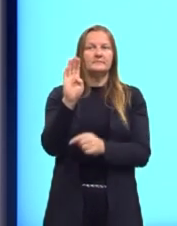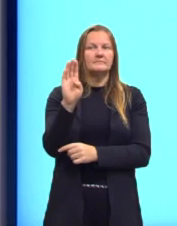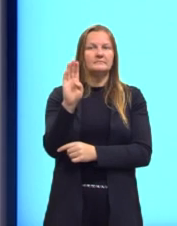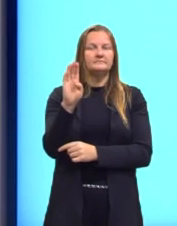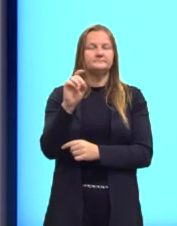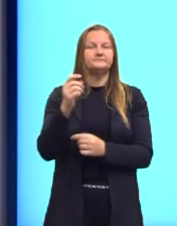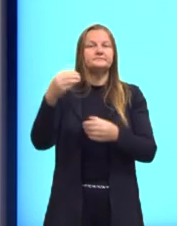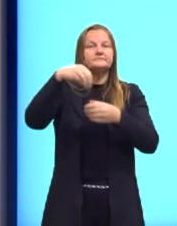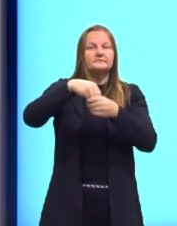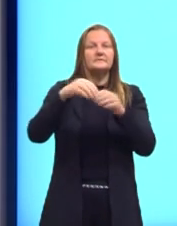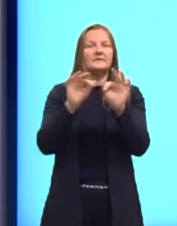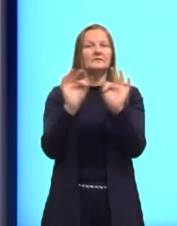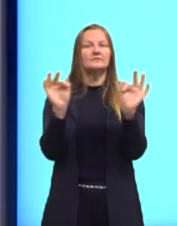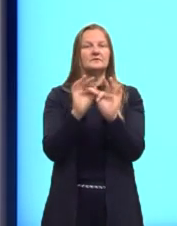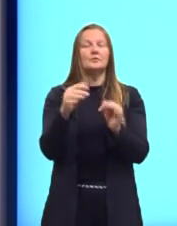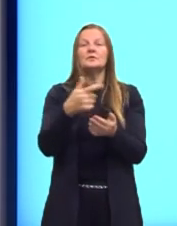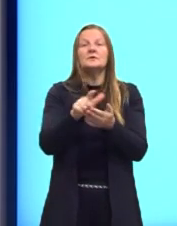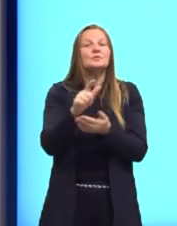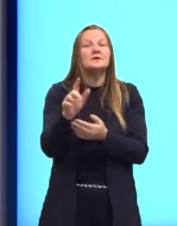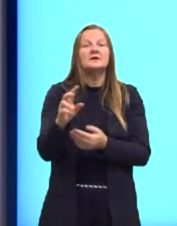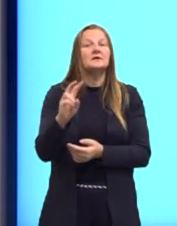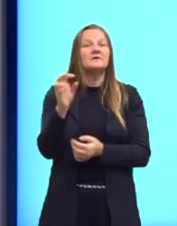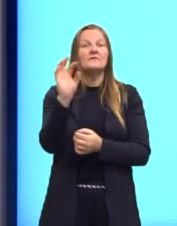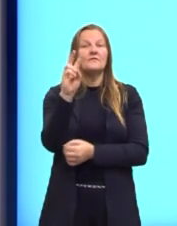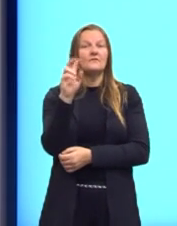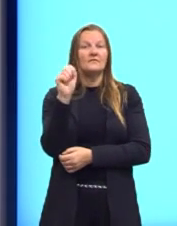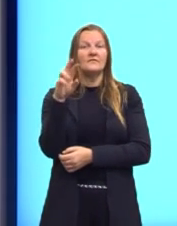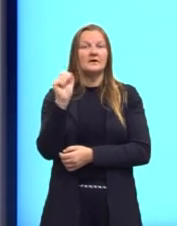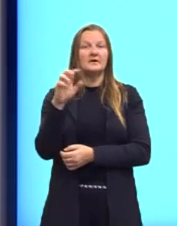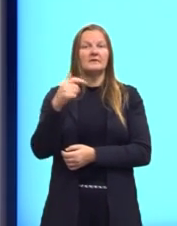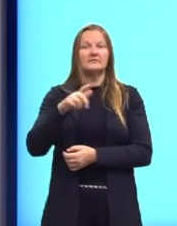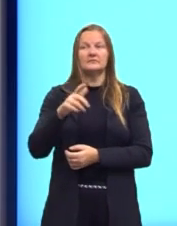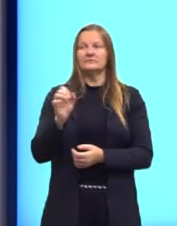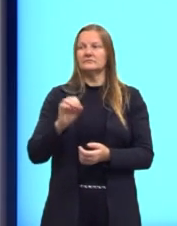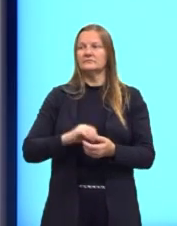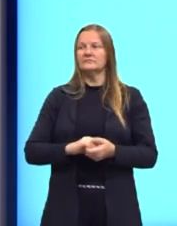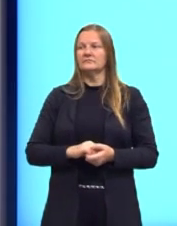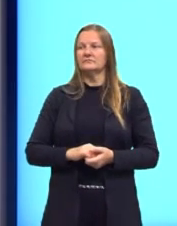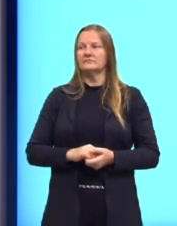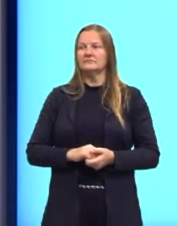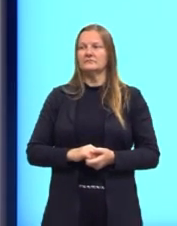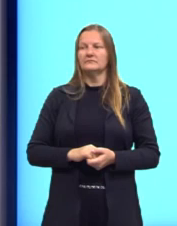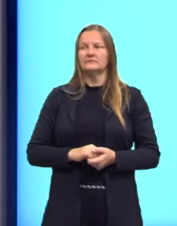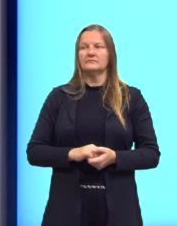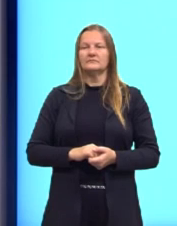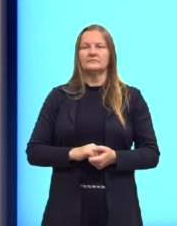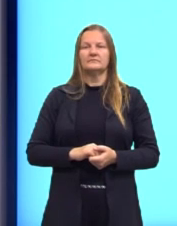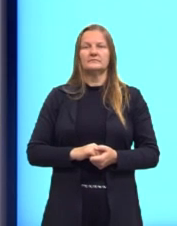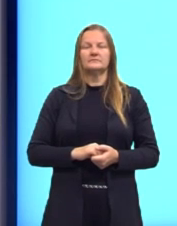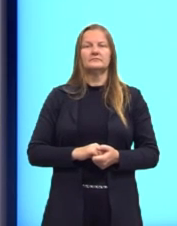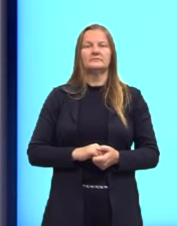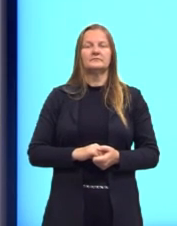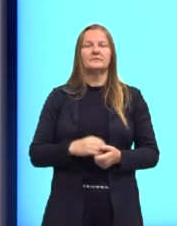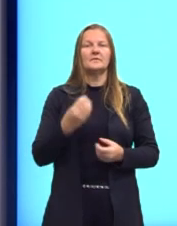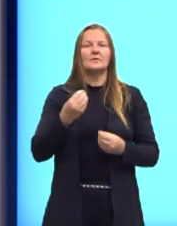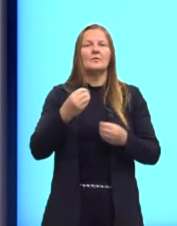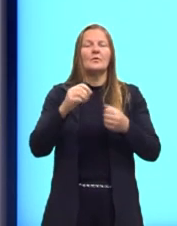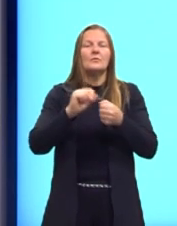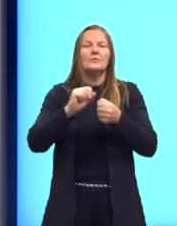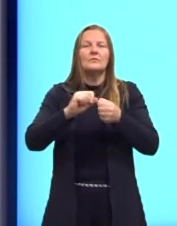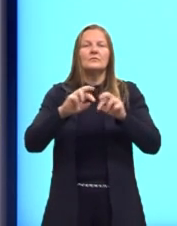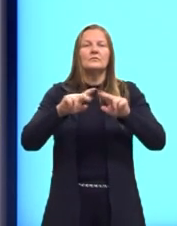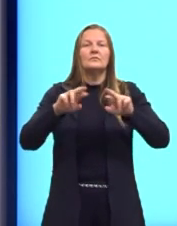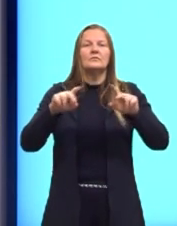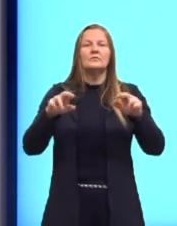função, ele não possui variável alguma. Então nós costumamos chamar esses termos que não possuem variável